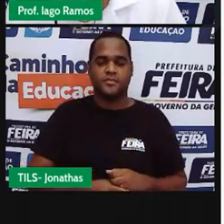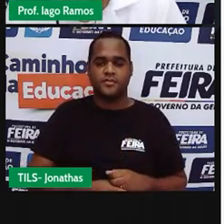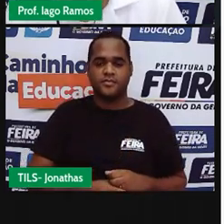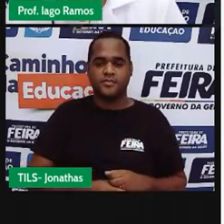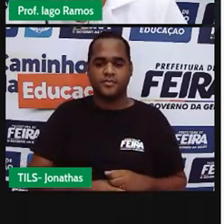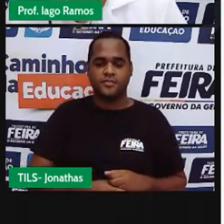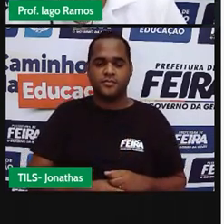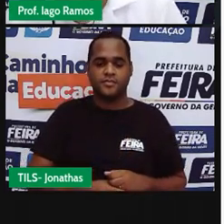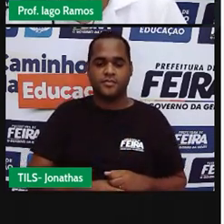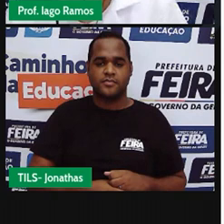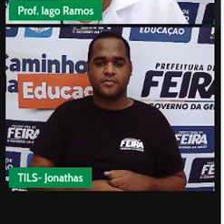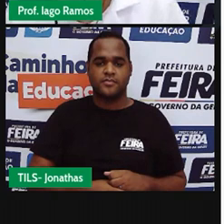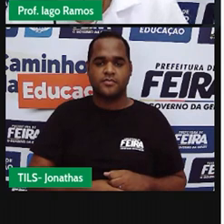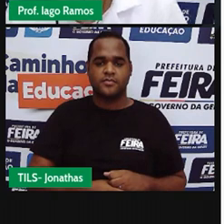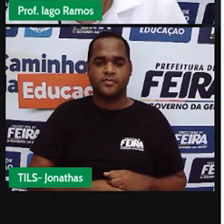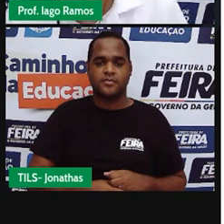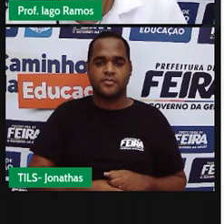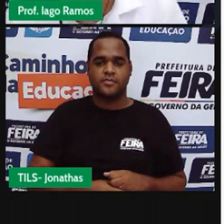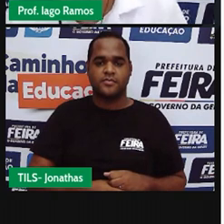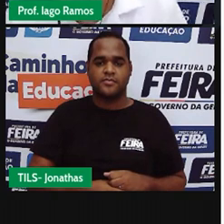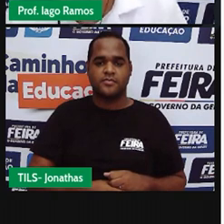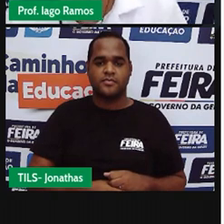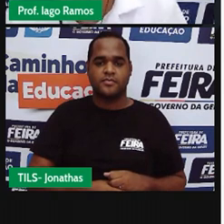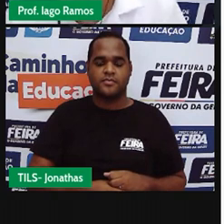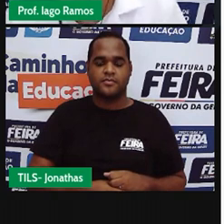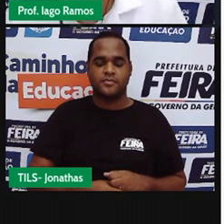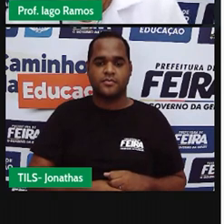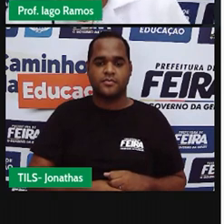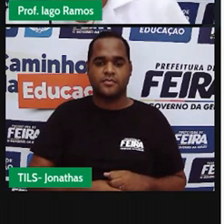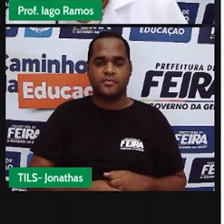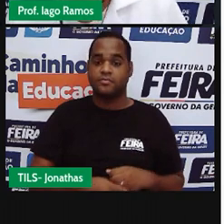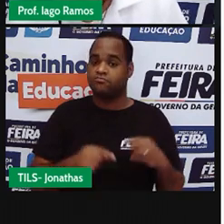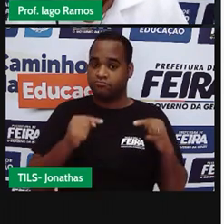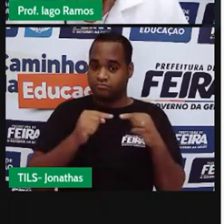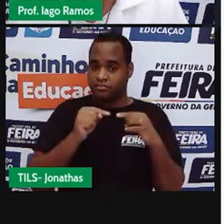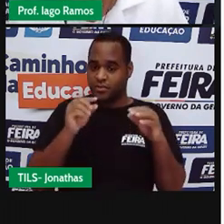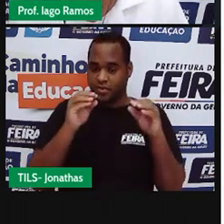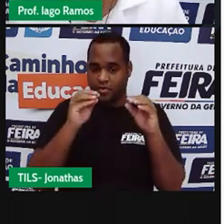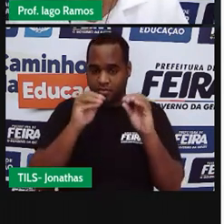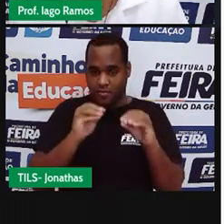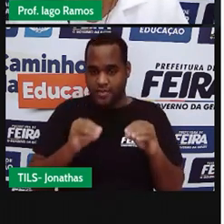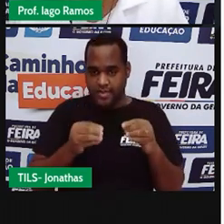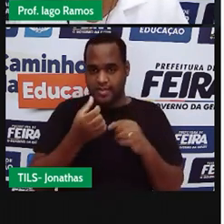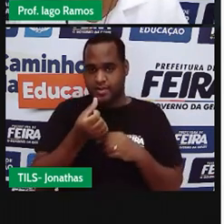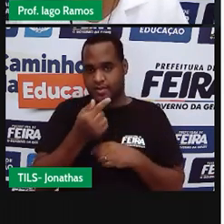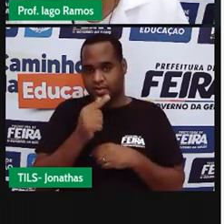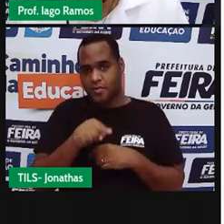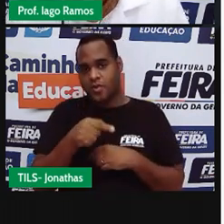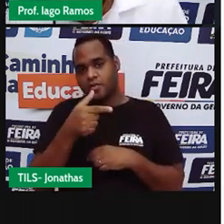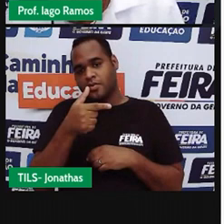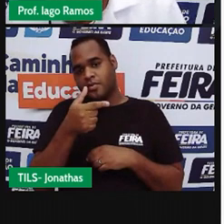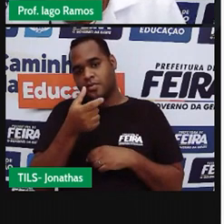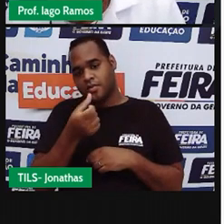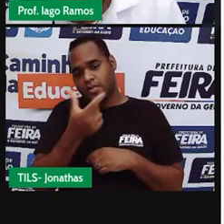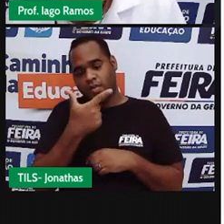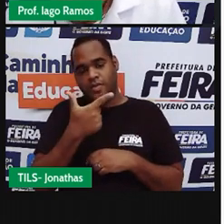Pronto. E aqui eu vou colocar 67,62.